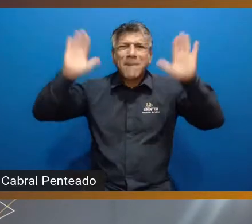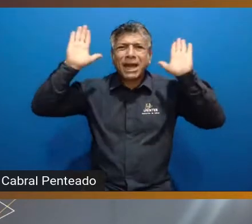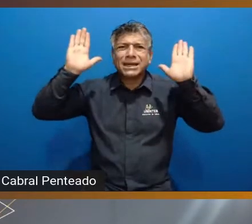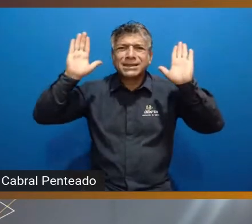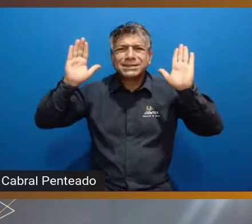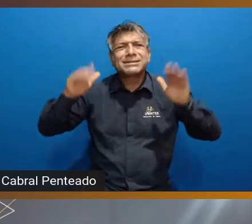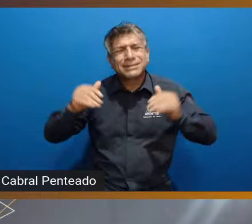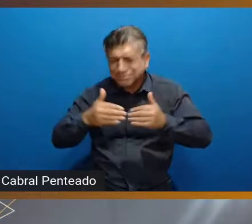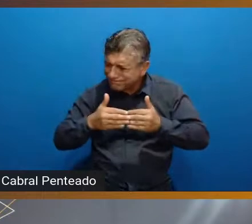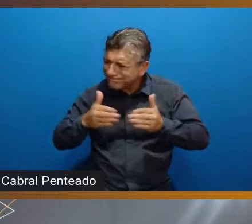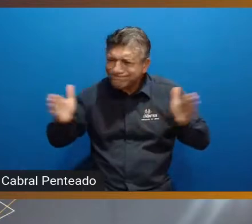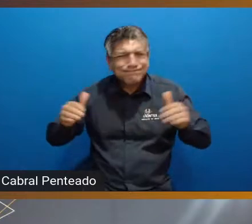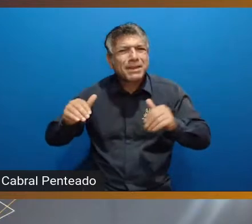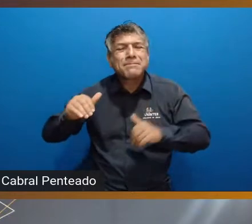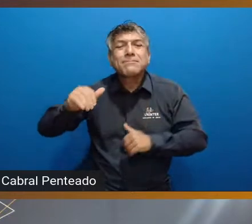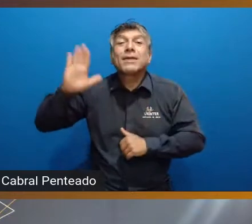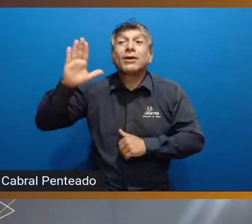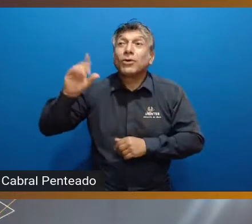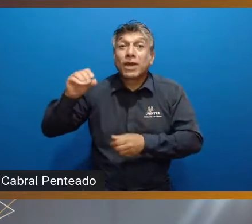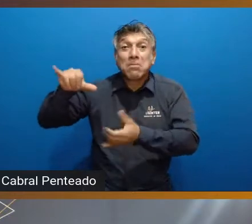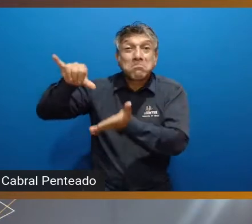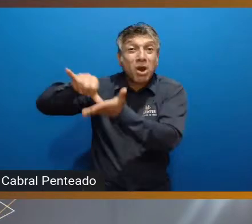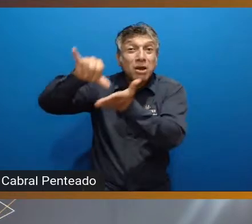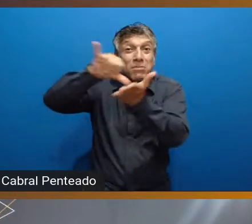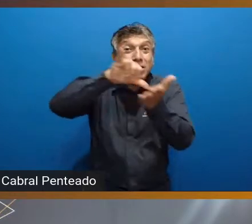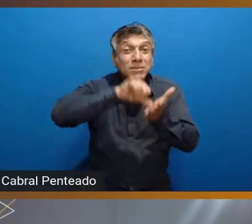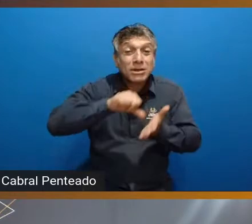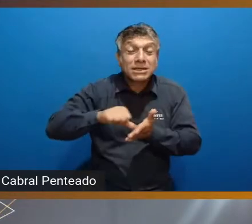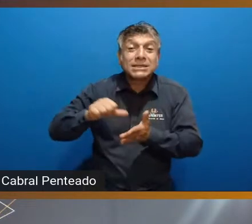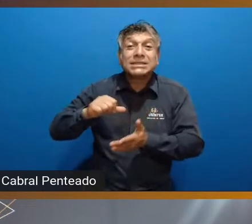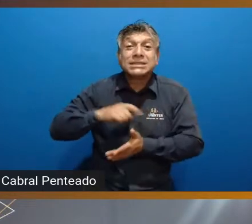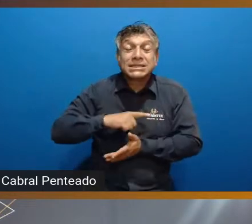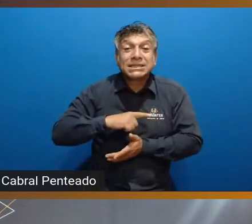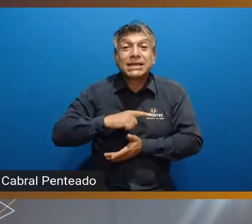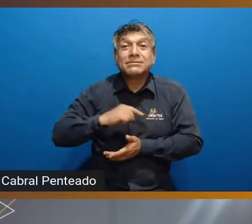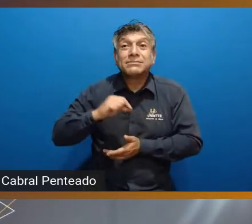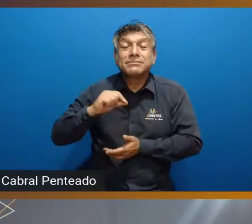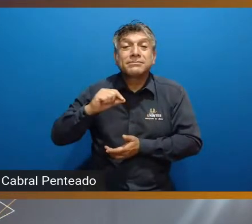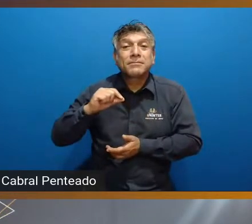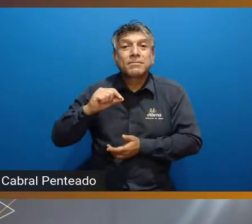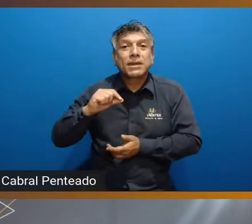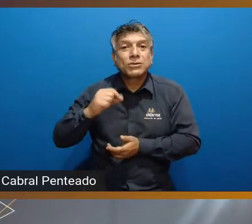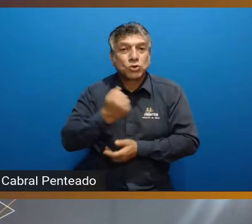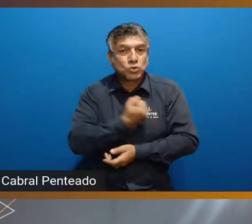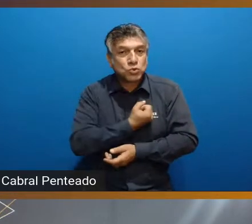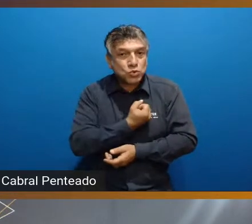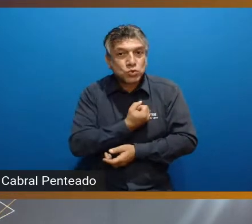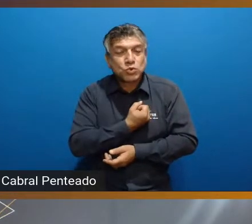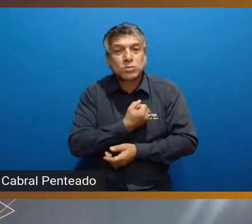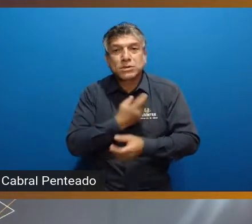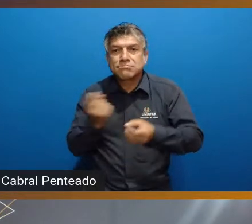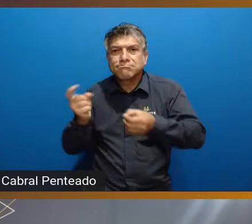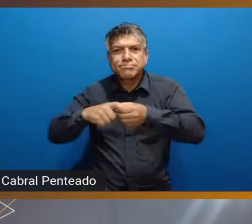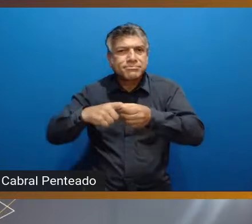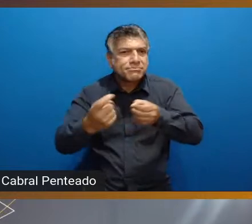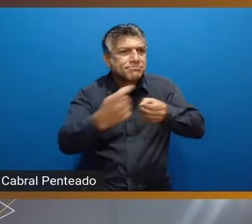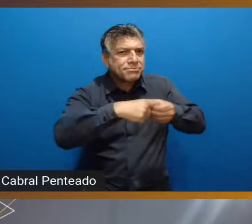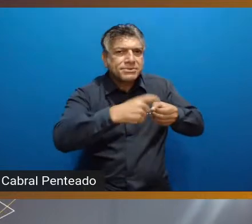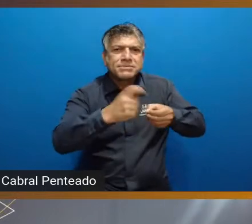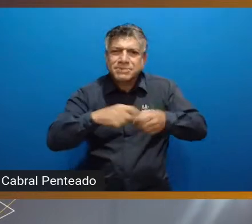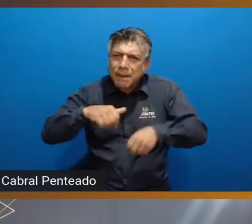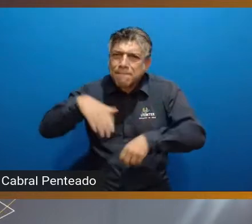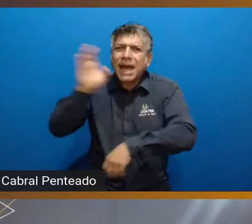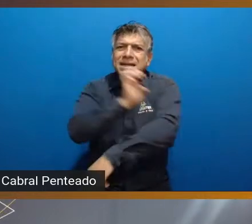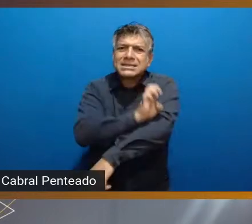ampliando, os polos vão ter aí que ampliar o número de convênios para que vocês possam ter mais